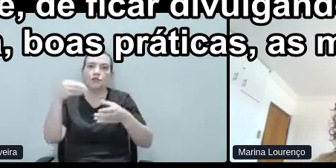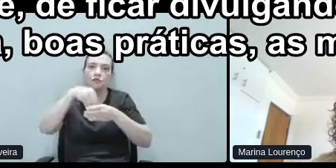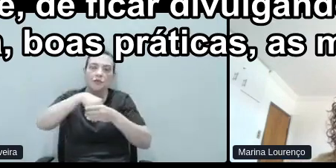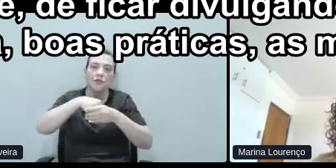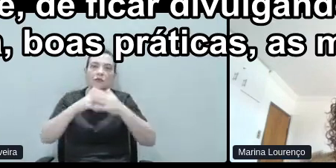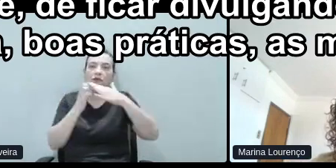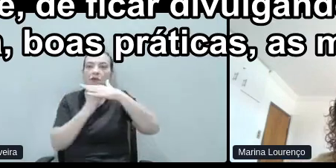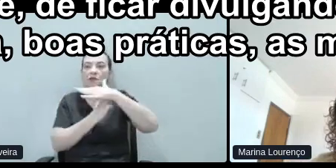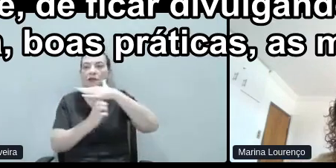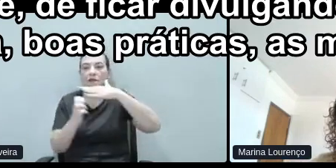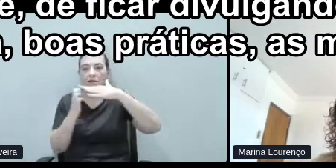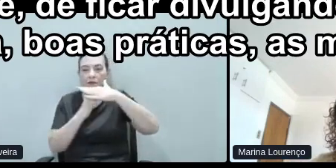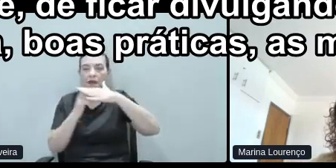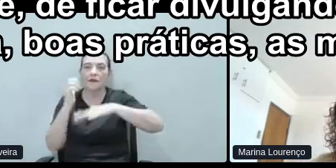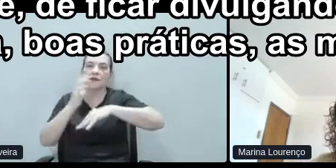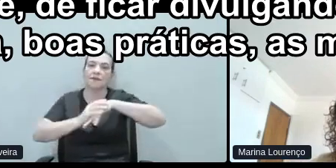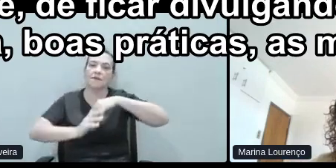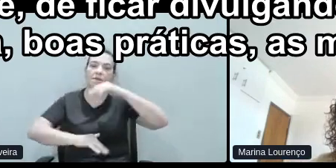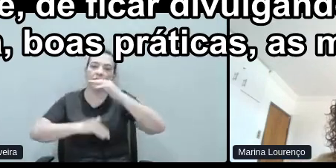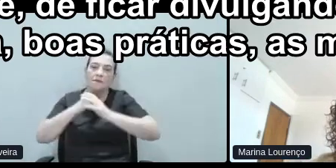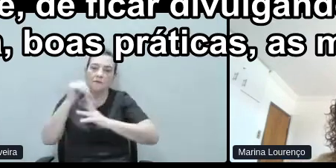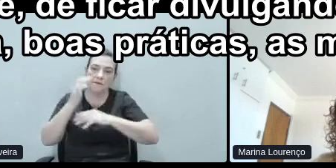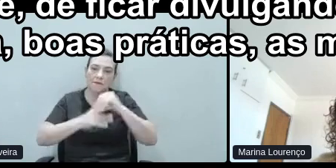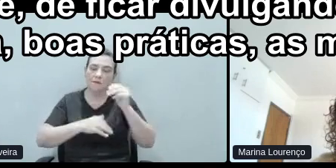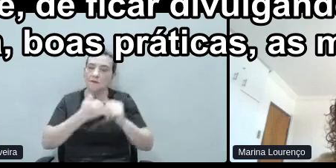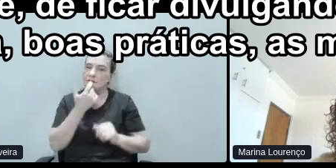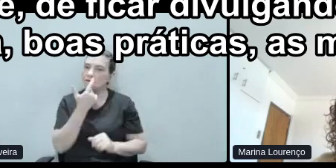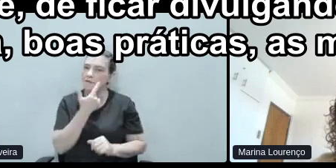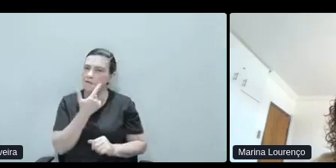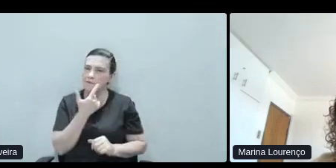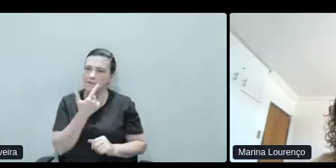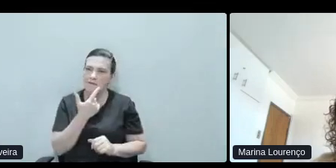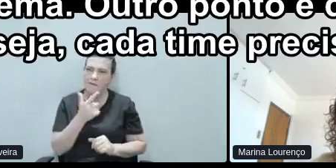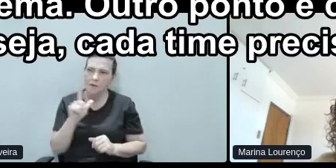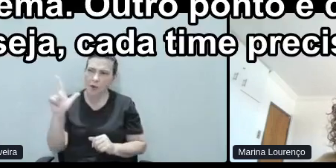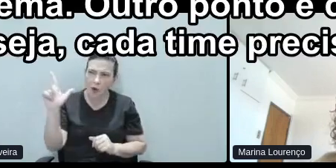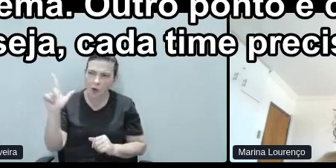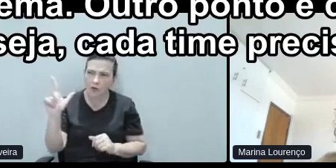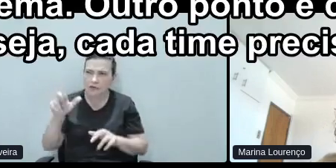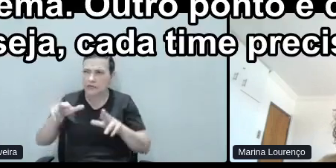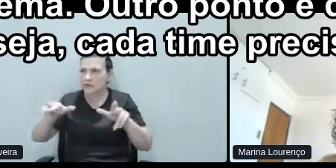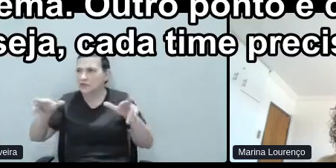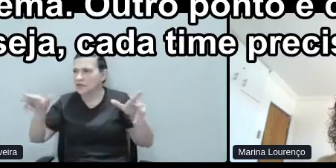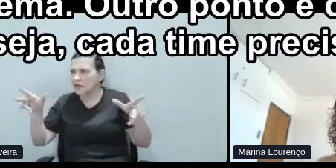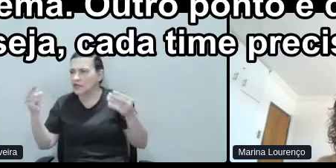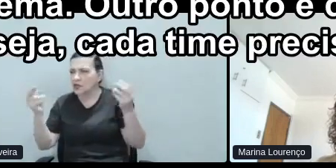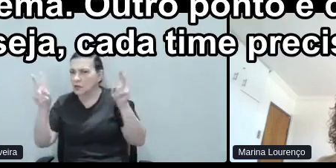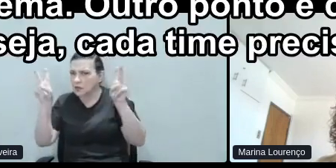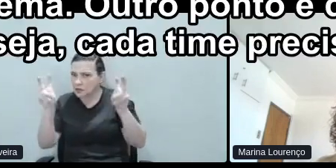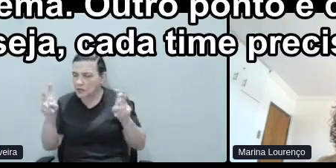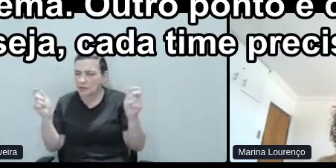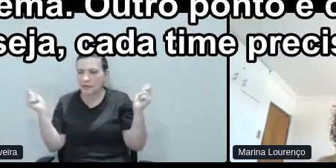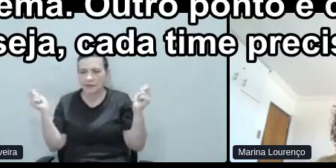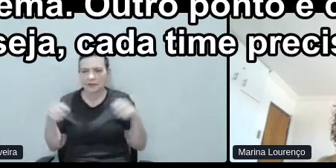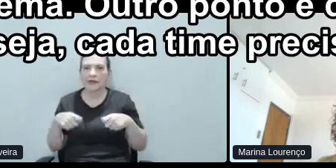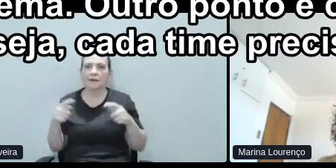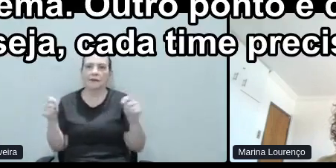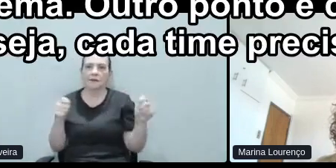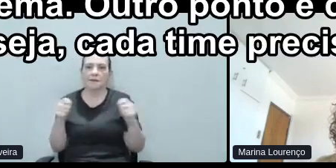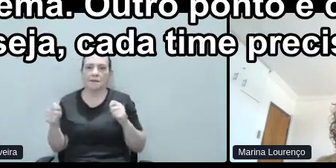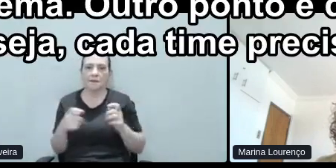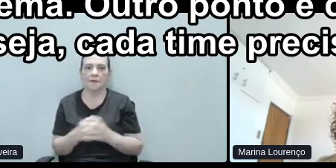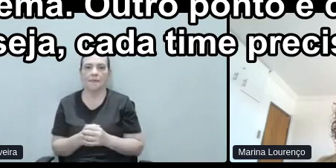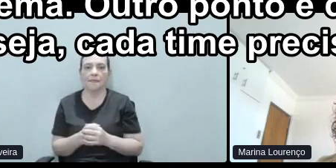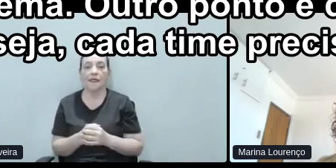boas práticas, as melhores formas de conduzir o tema. Outro